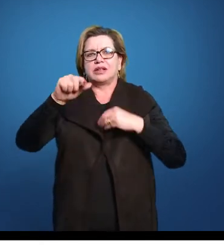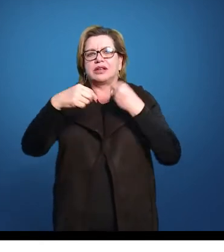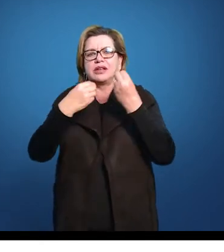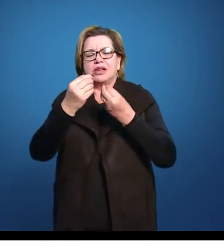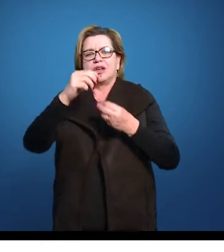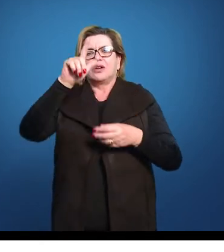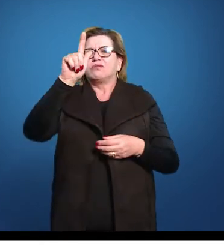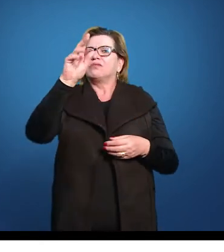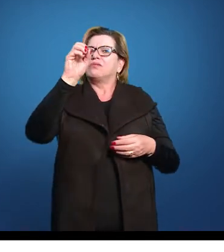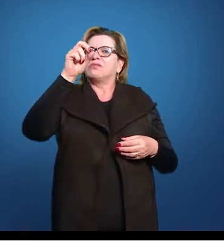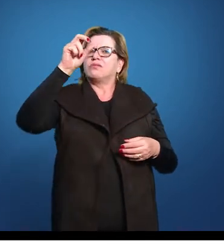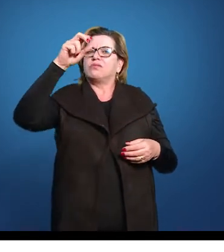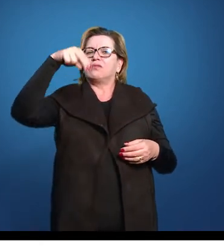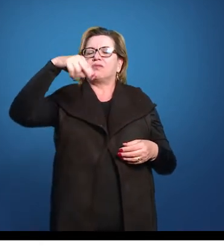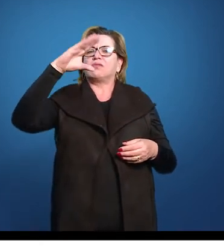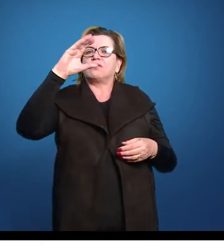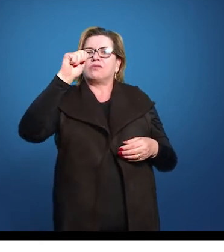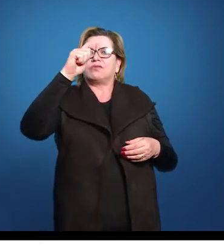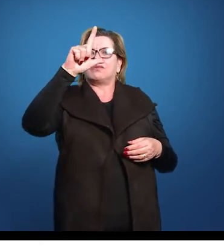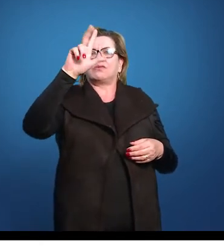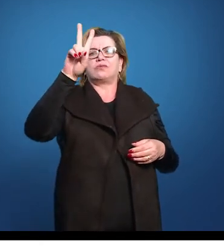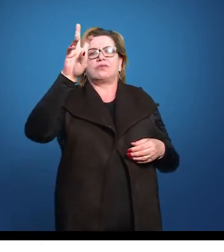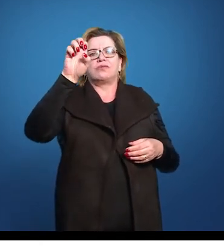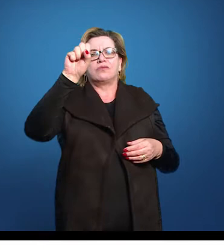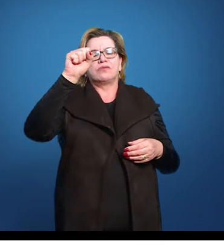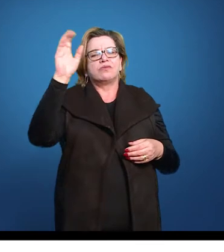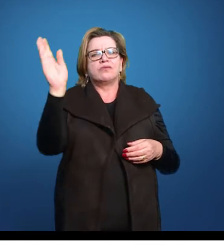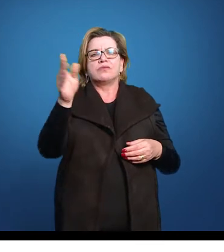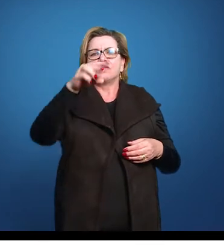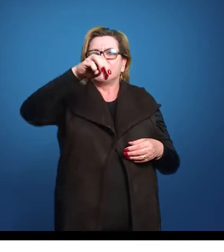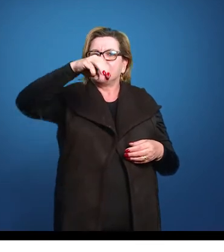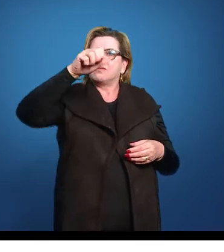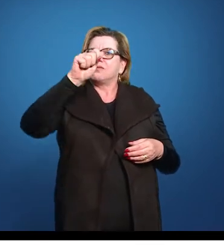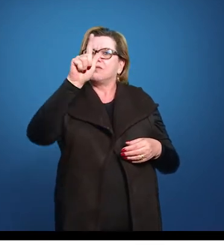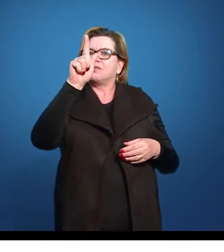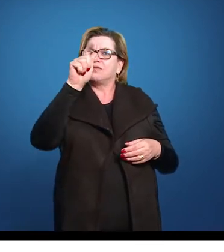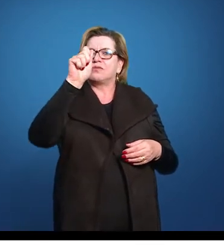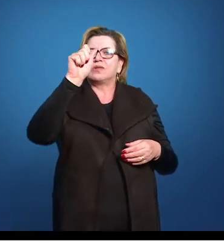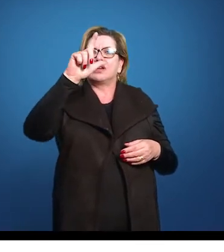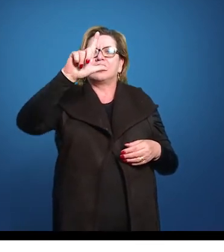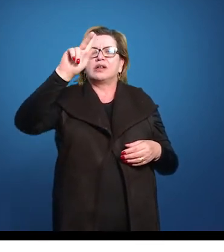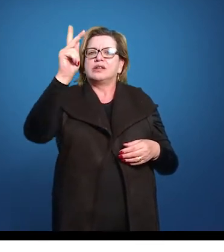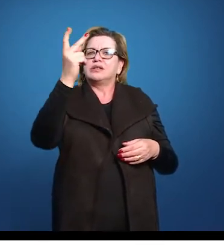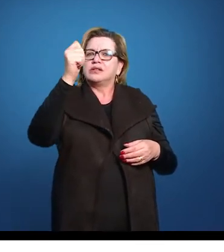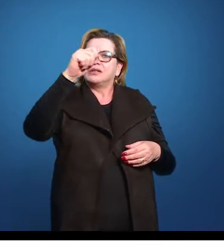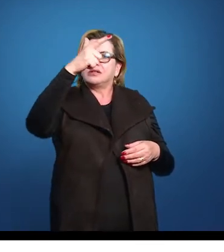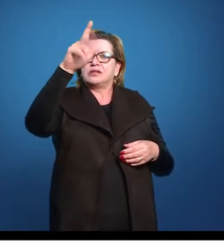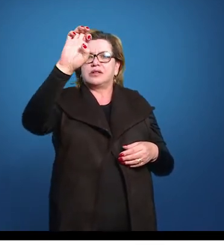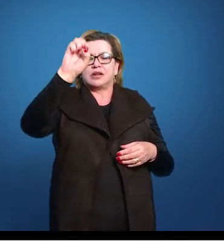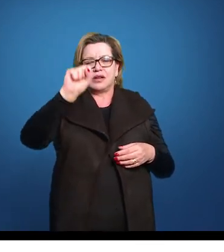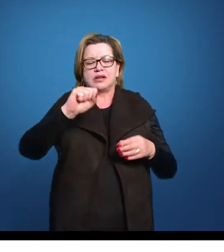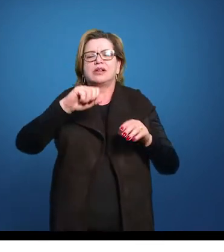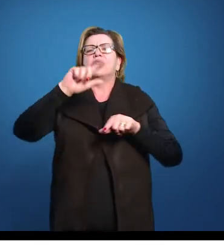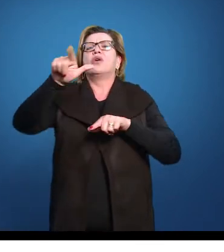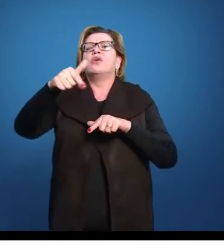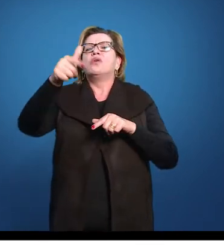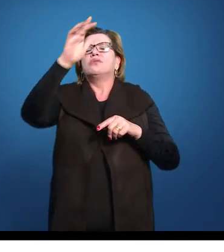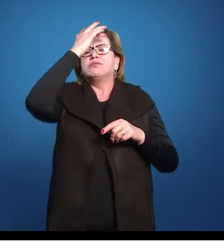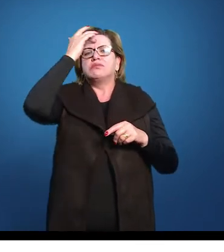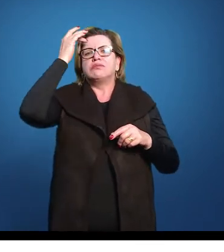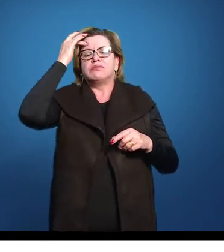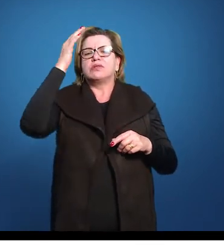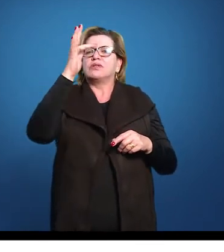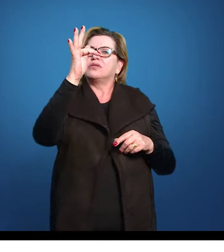Ultraromântica, do Álvaro de Azevedo, o Casimiro de Abreu, o Fagundes Varela. E a gente tem uma terceira